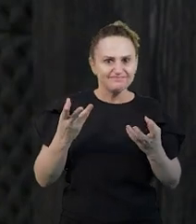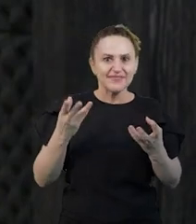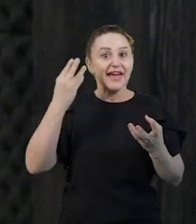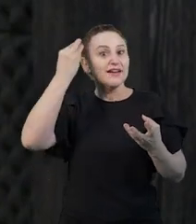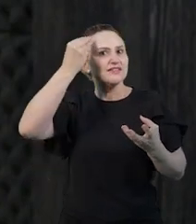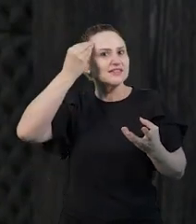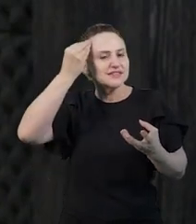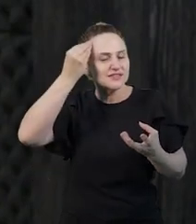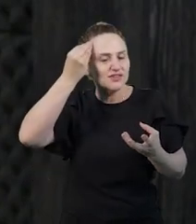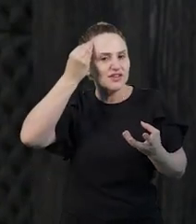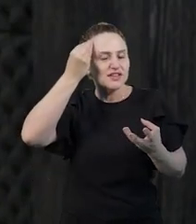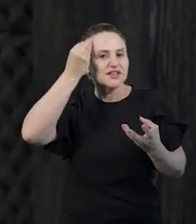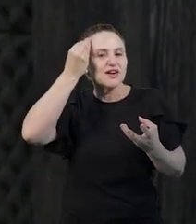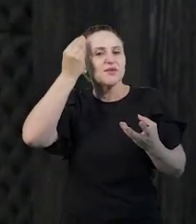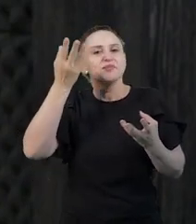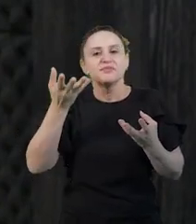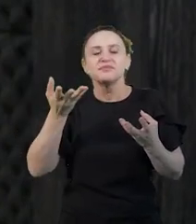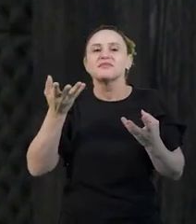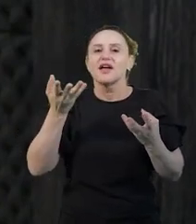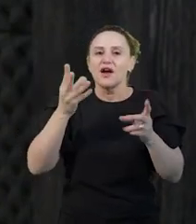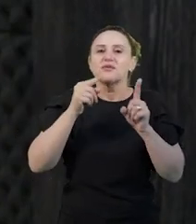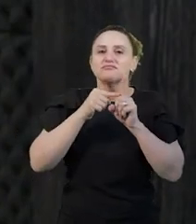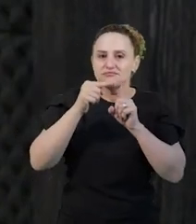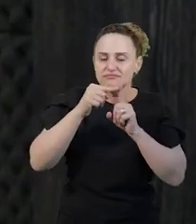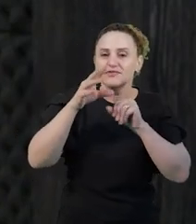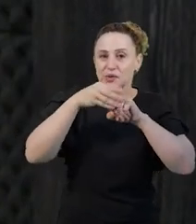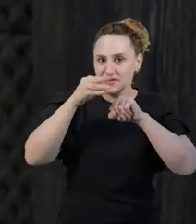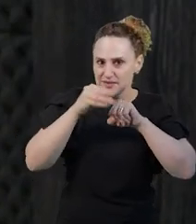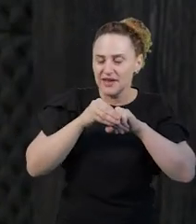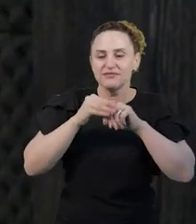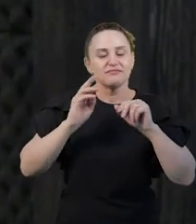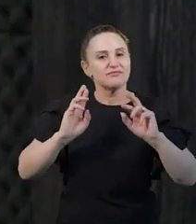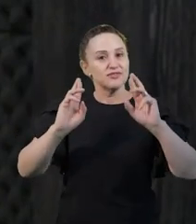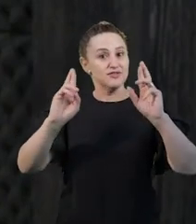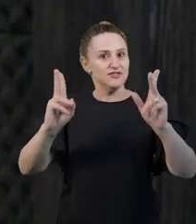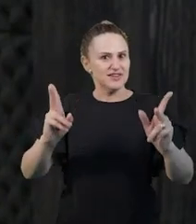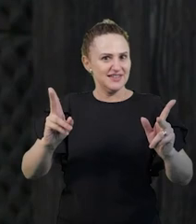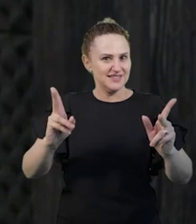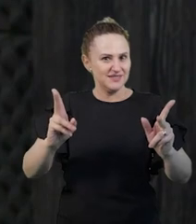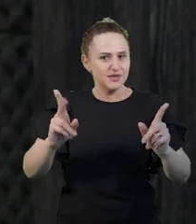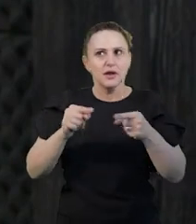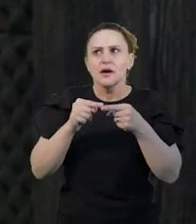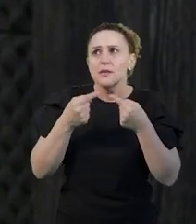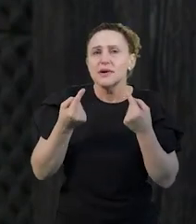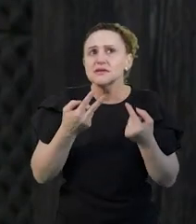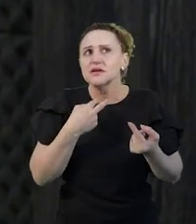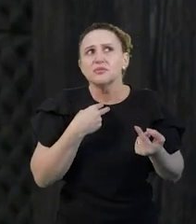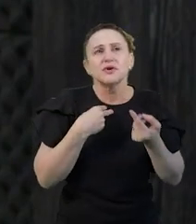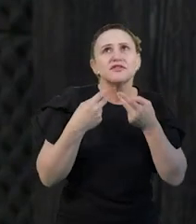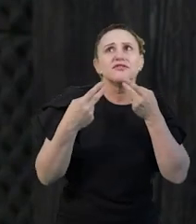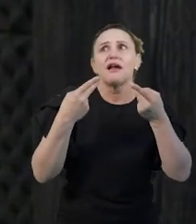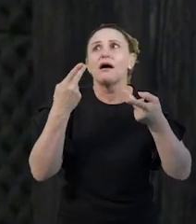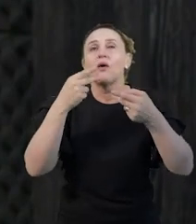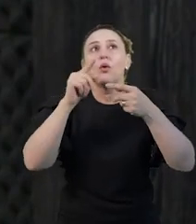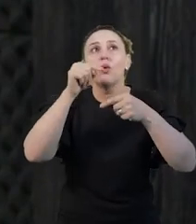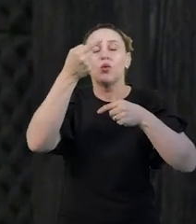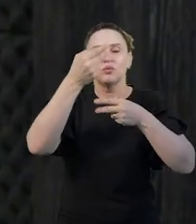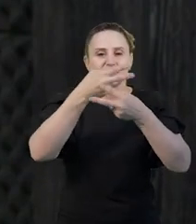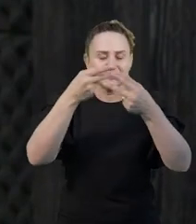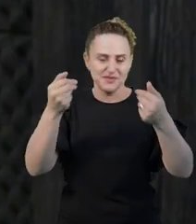físico, né? Mas ela ainda não pode dizer outras coisas, né? Agora,